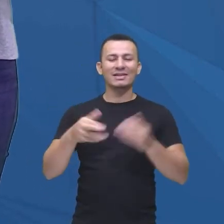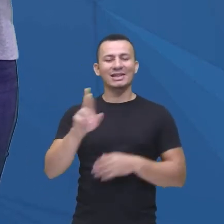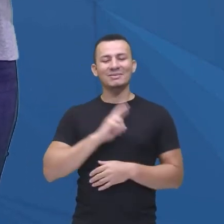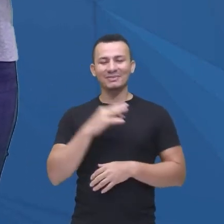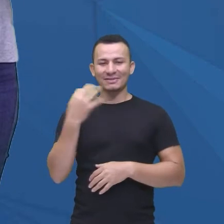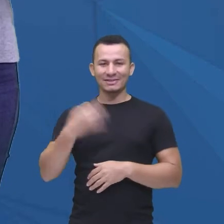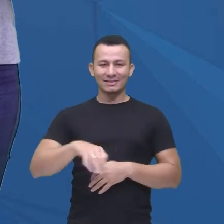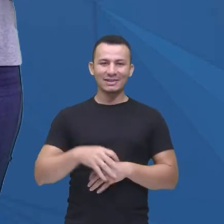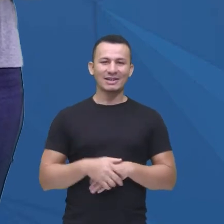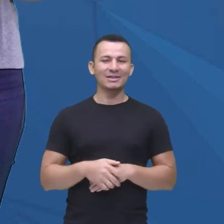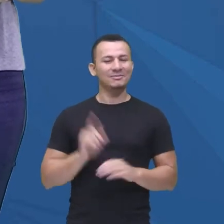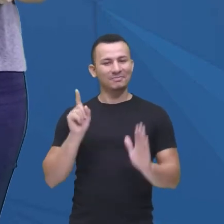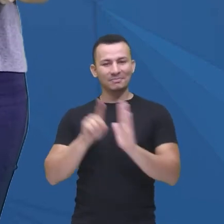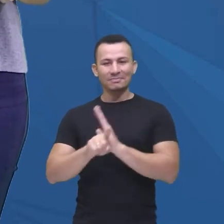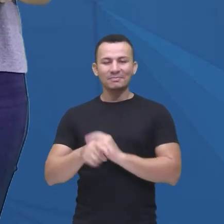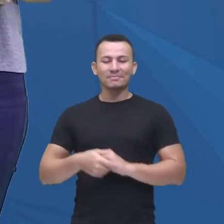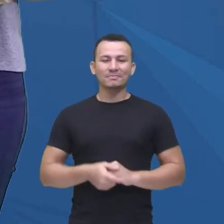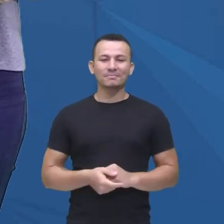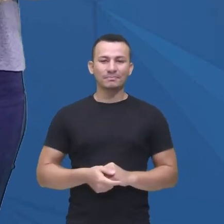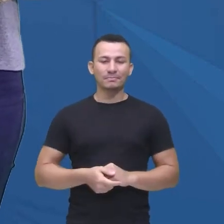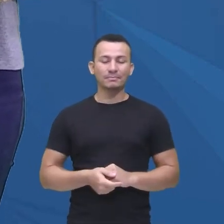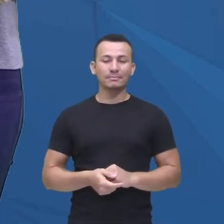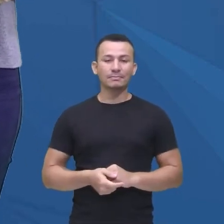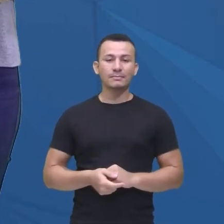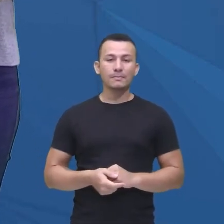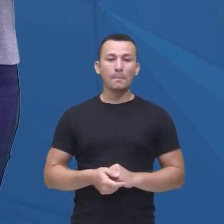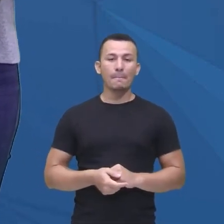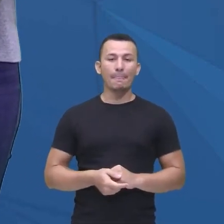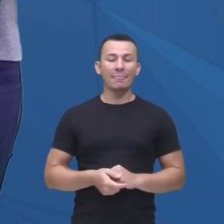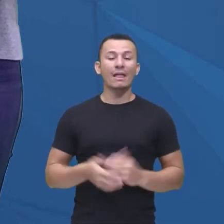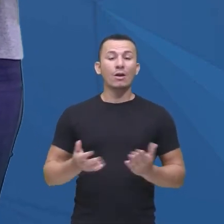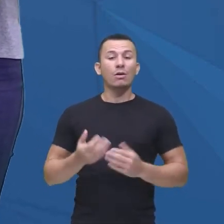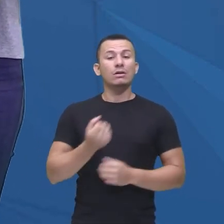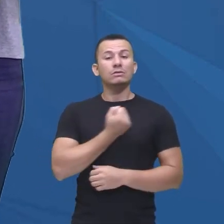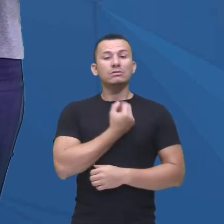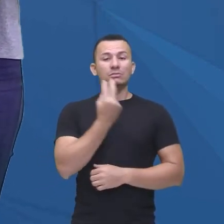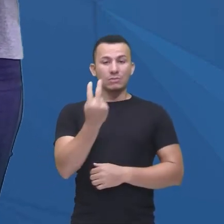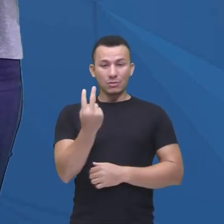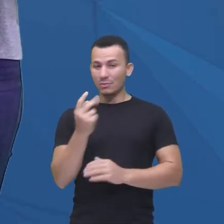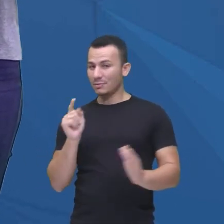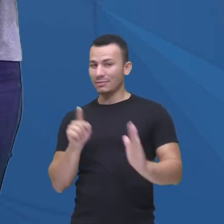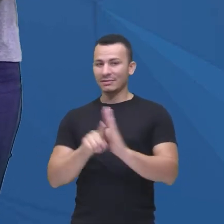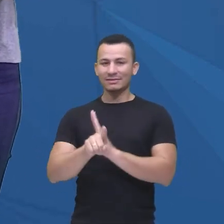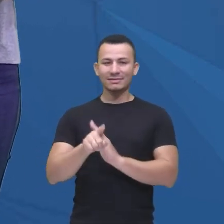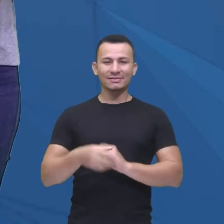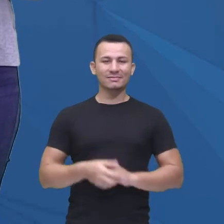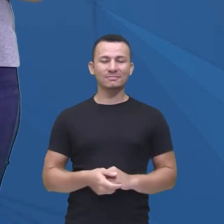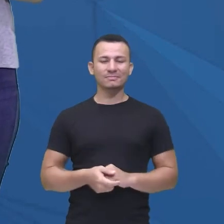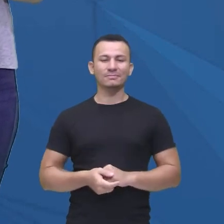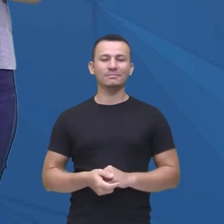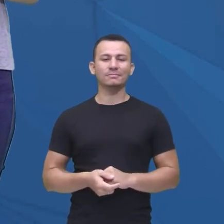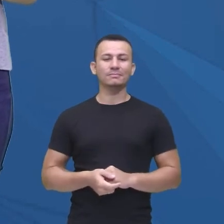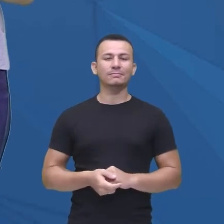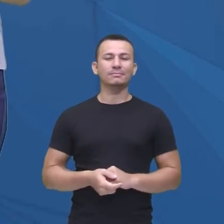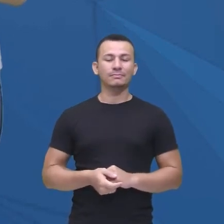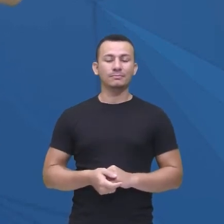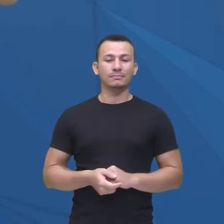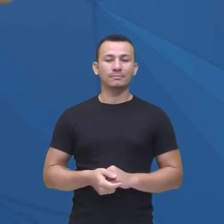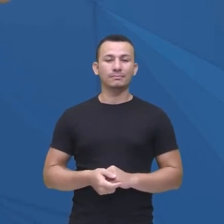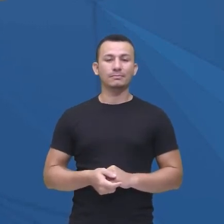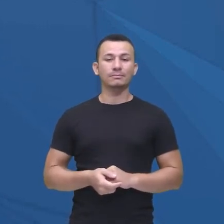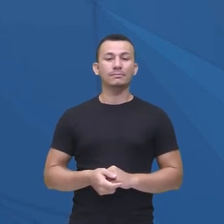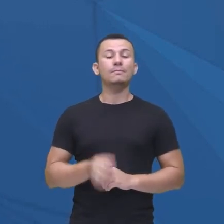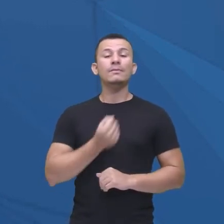o nosso quiz, tá bom? Vamos agora para a segunda pergunta, segunda pergunta do nosso